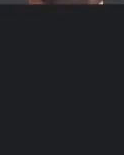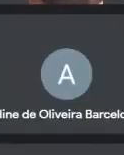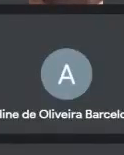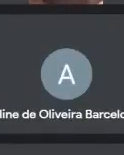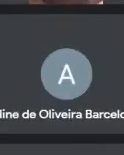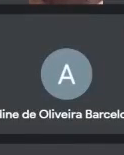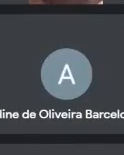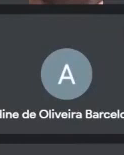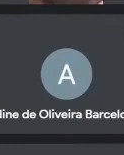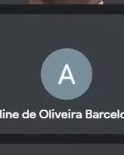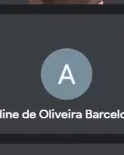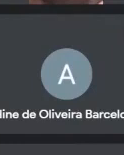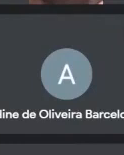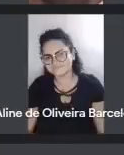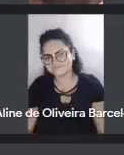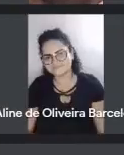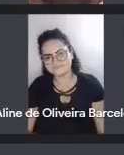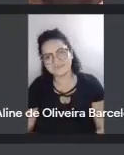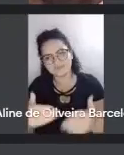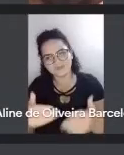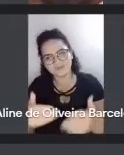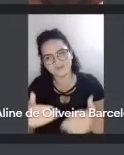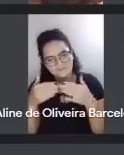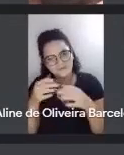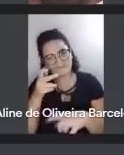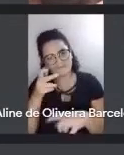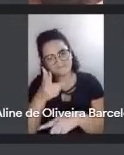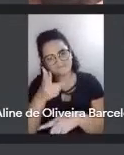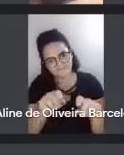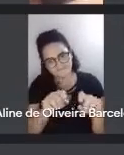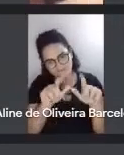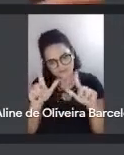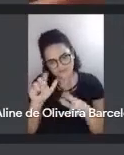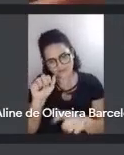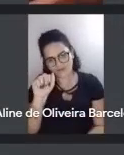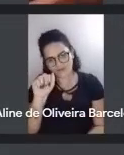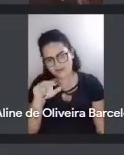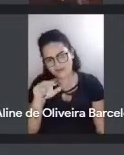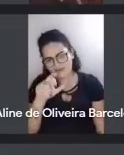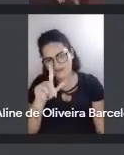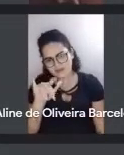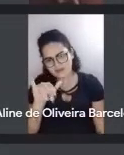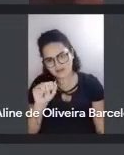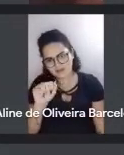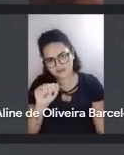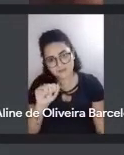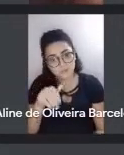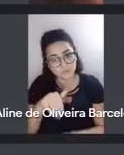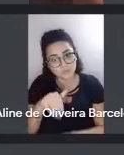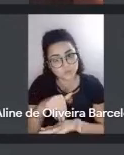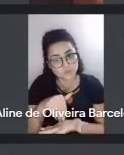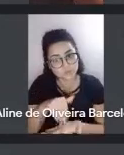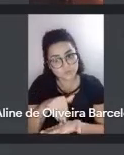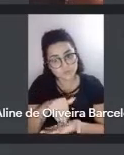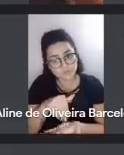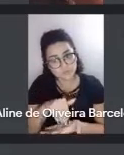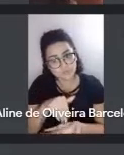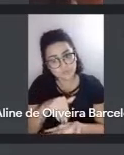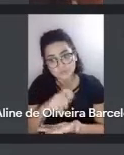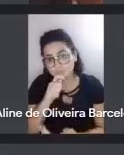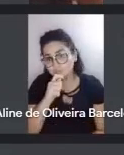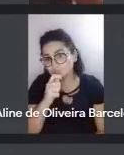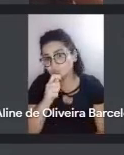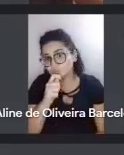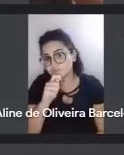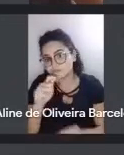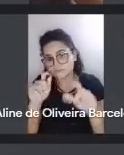A gente tem que aplaudir Seu trabalho também Por favor Abre a sua câmera Amélia Estou sem câmera Não posso